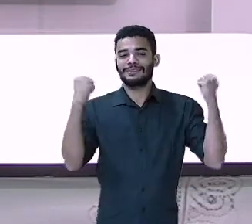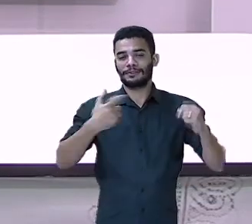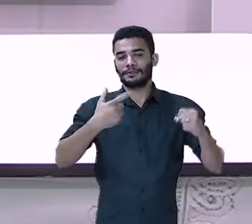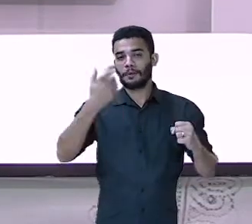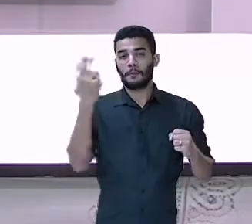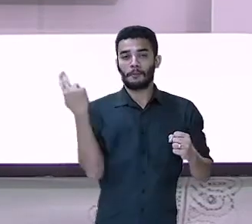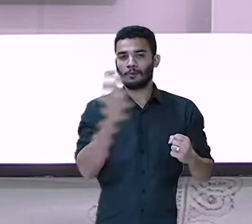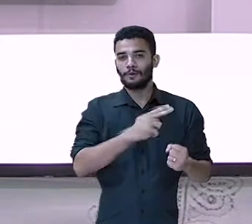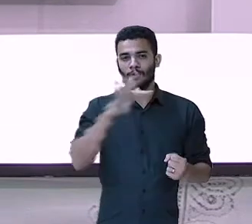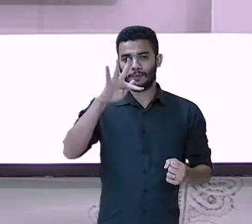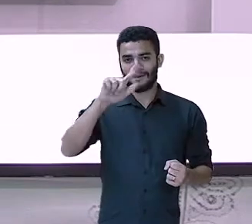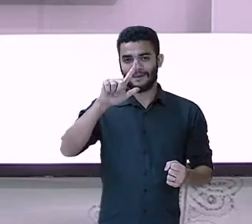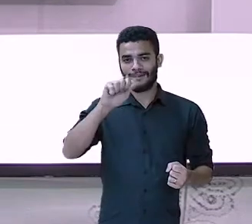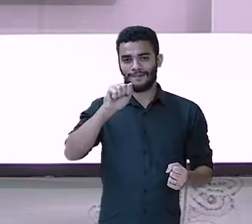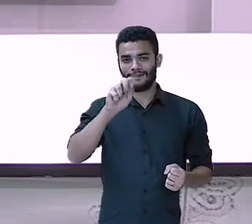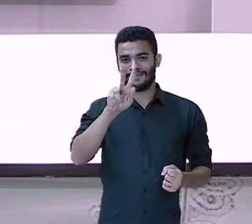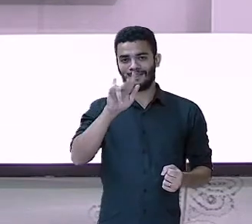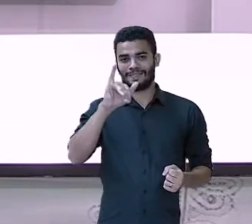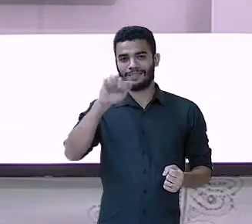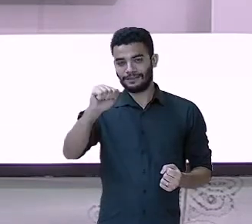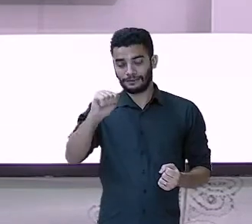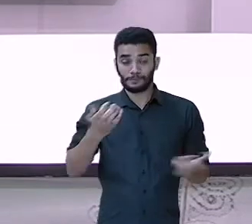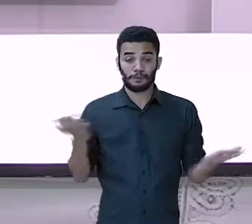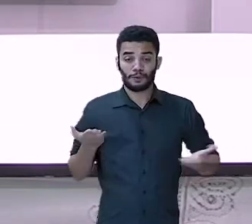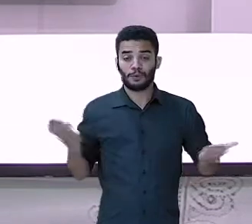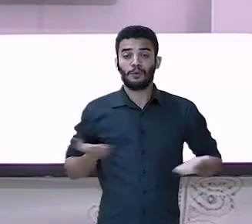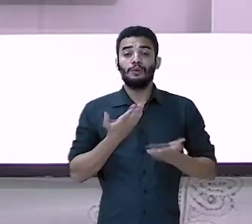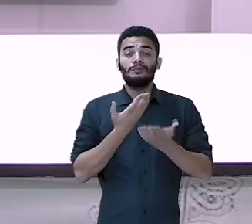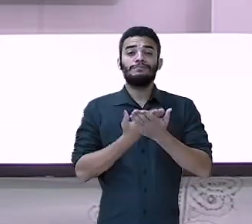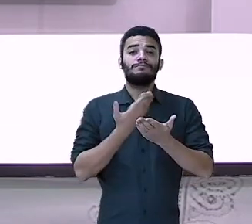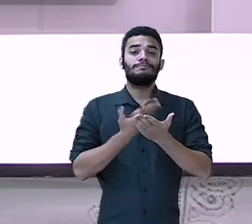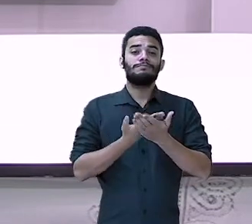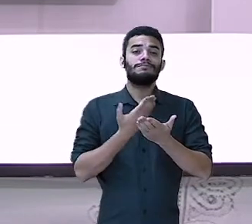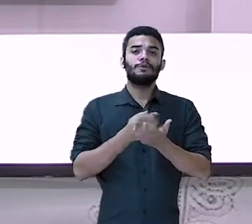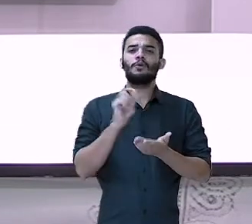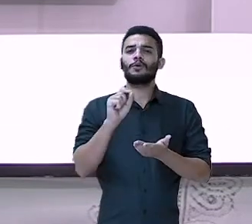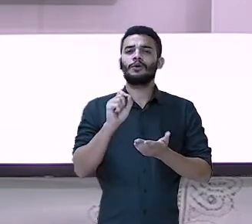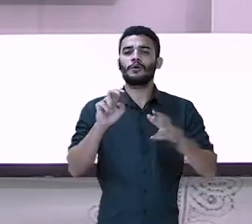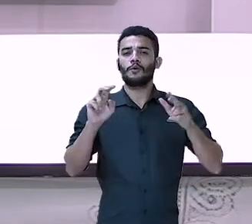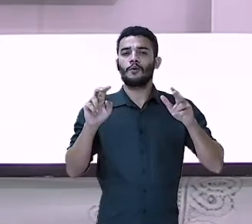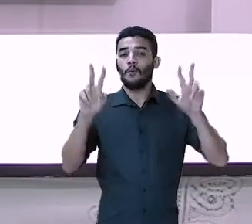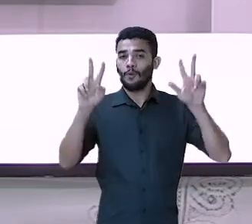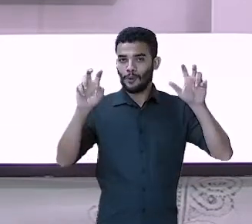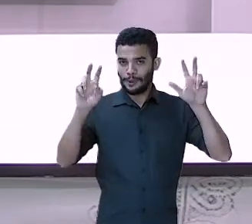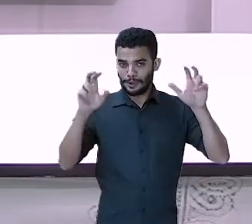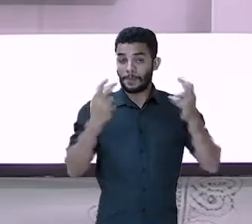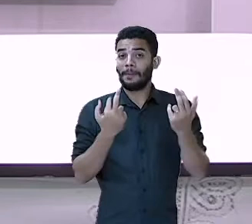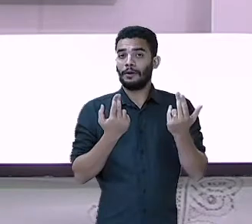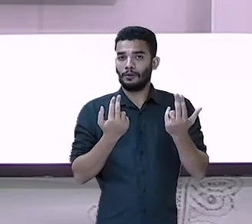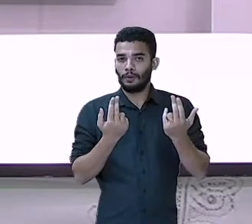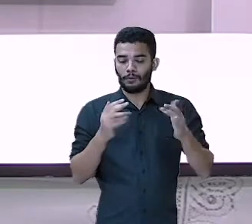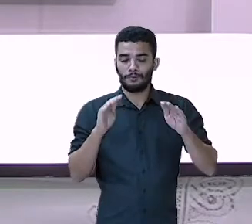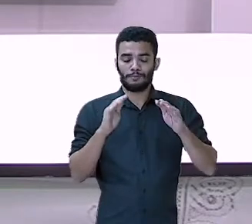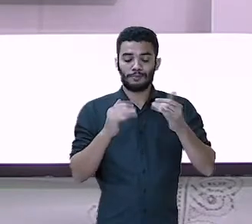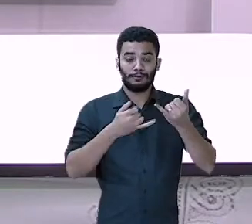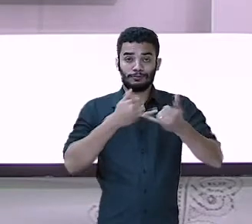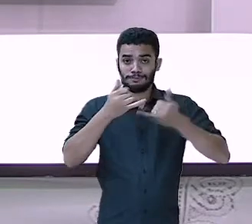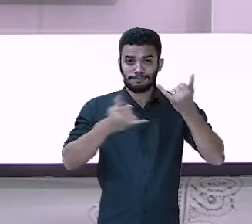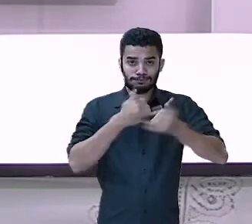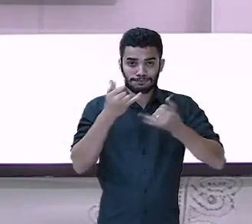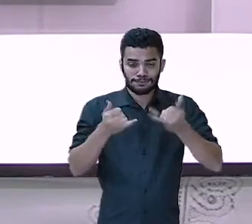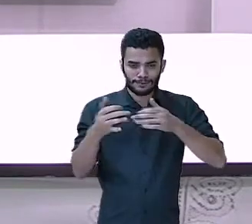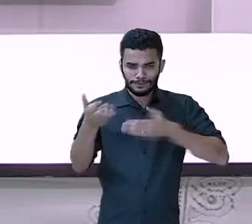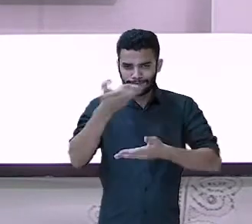conhecem, e a nossa aula de hoje, nós vamos continuar com o mesmo assunto, jogos e brincadeiras.